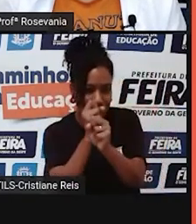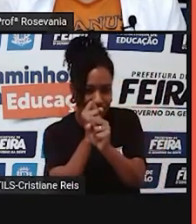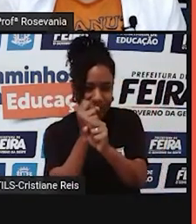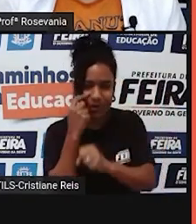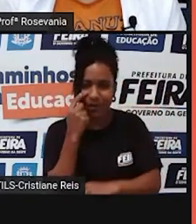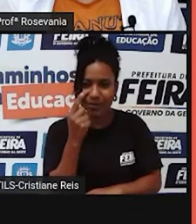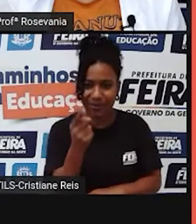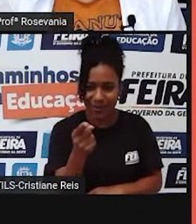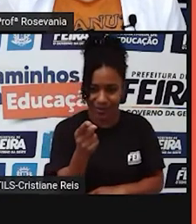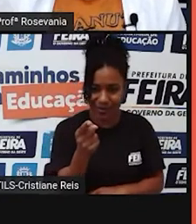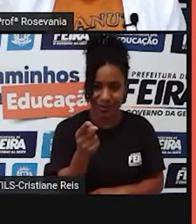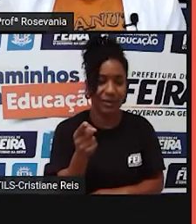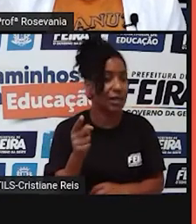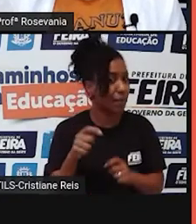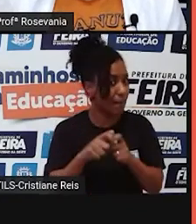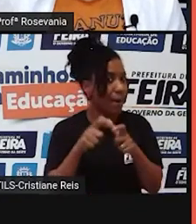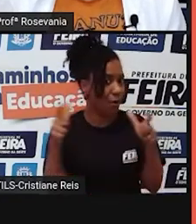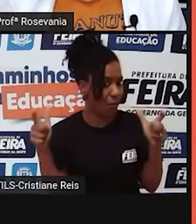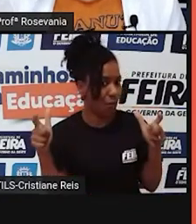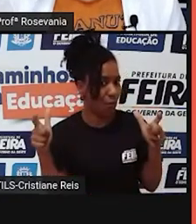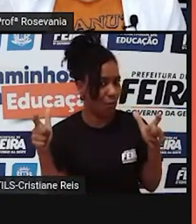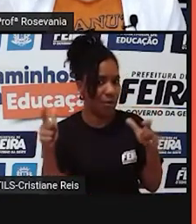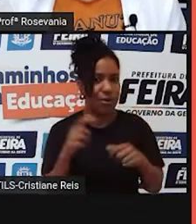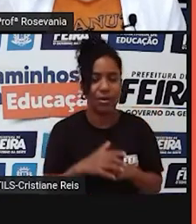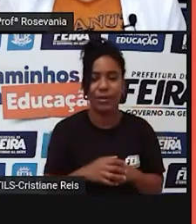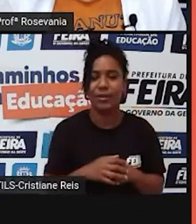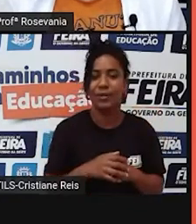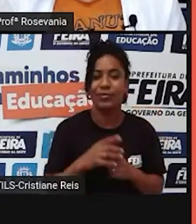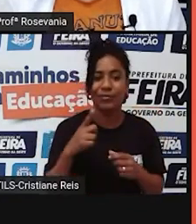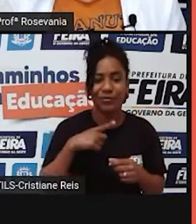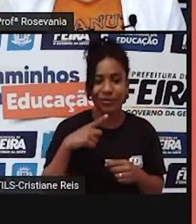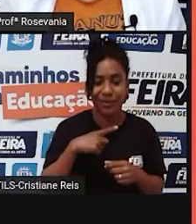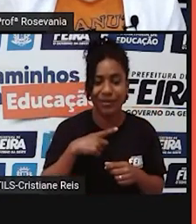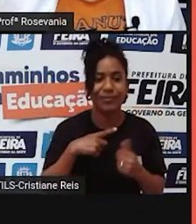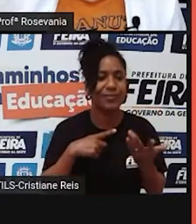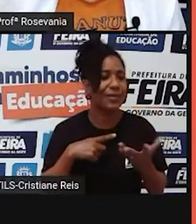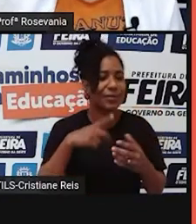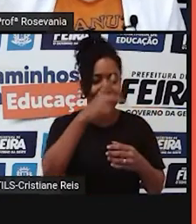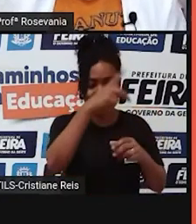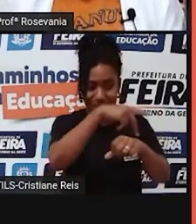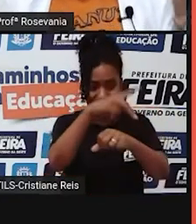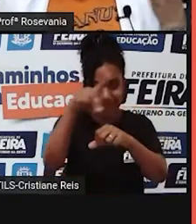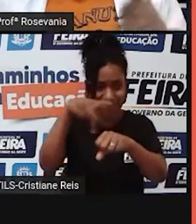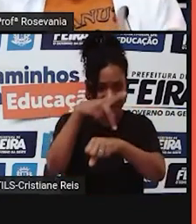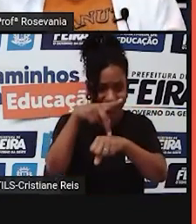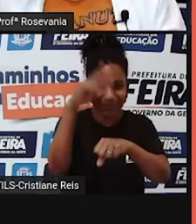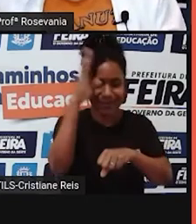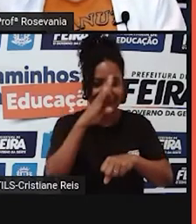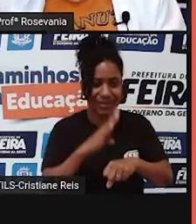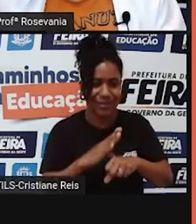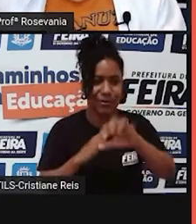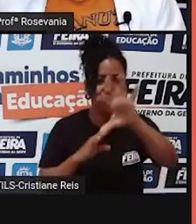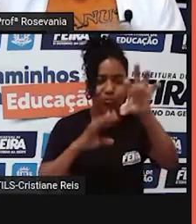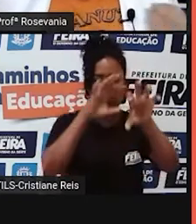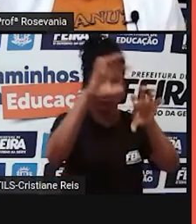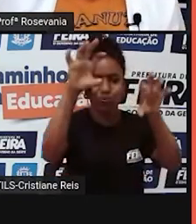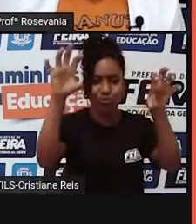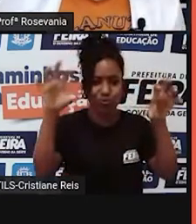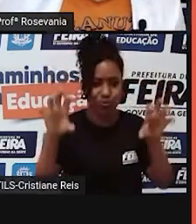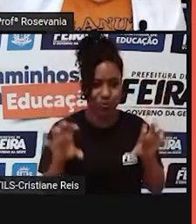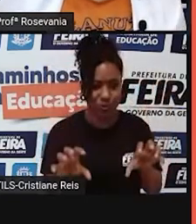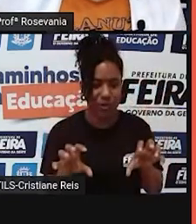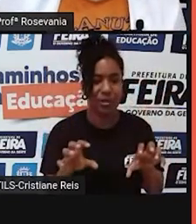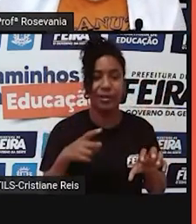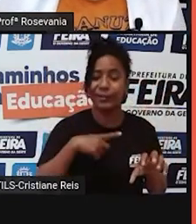segundo a informação da legenda. Então, a nossa densidade demográfica diz que nós somos um país populoso e